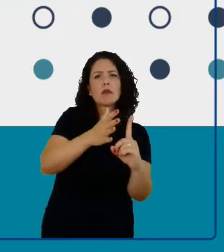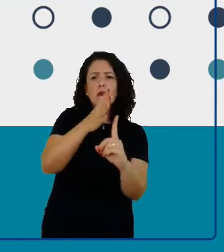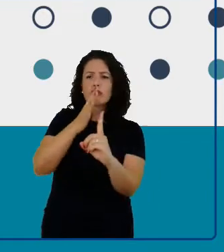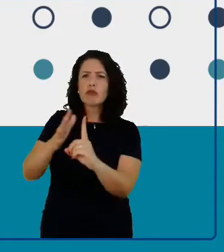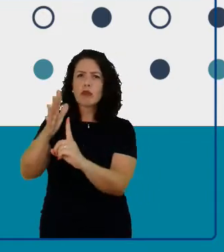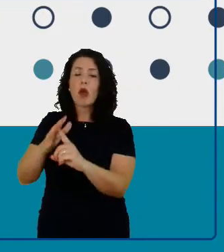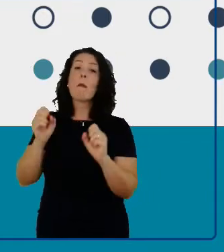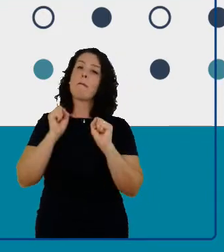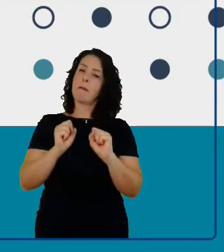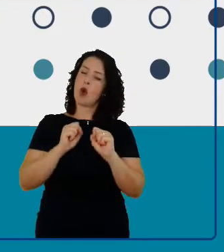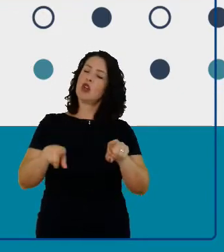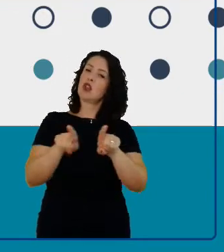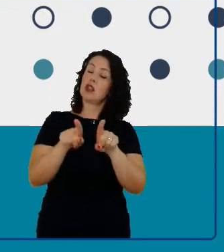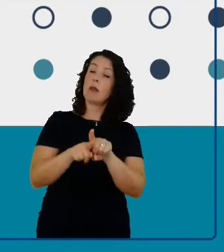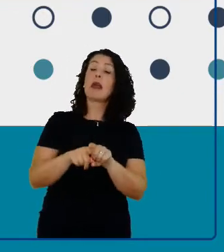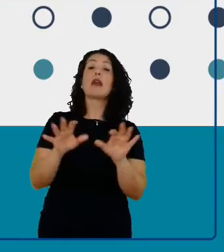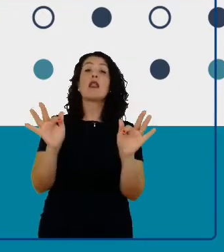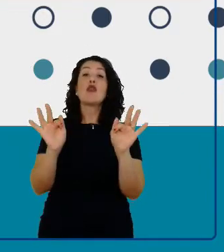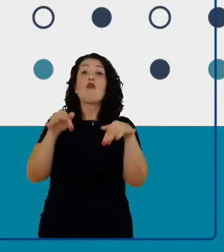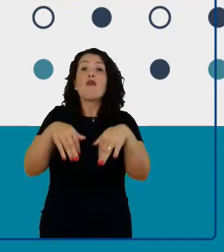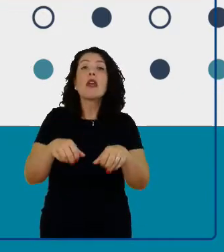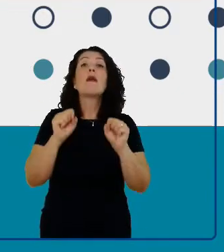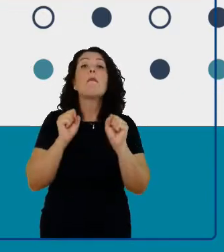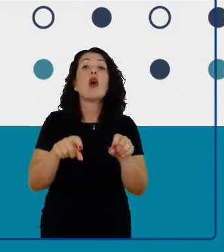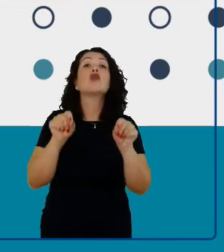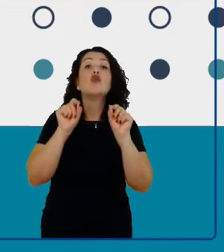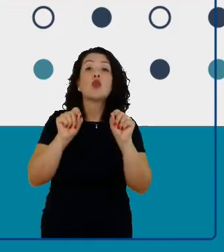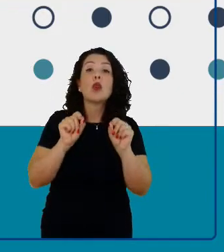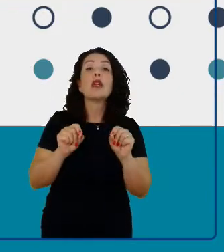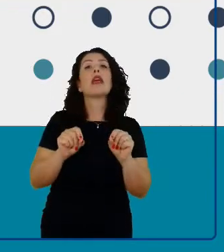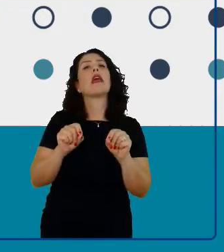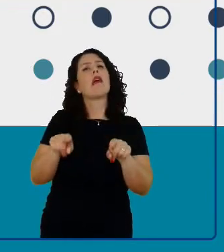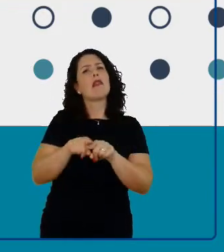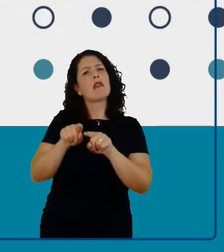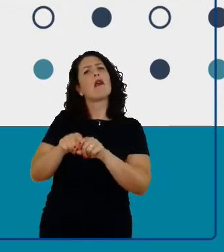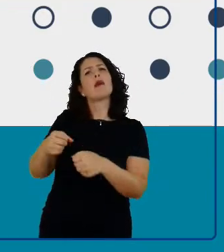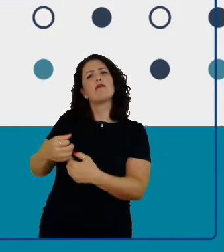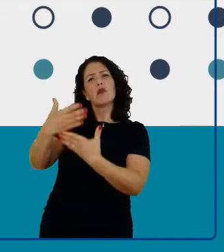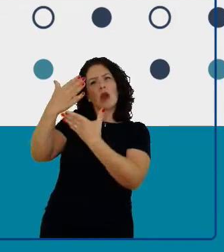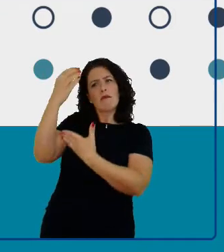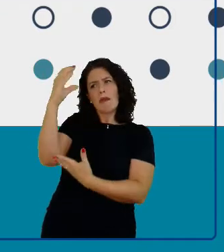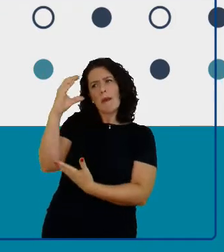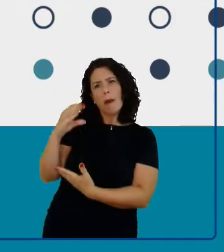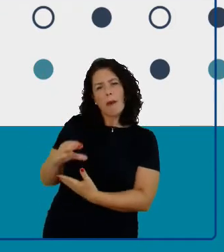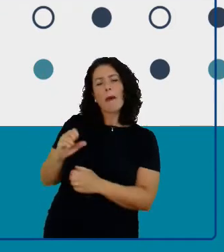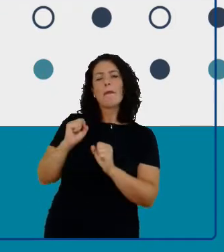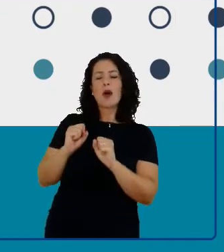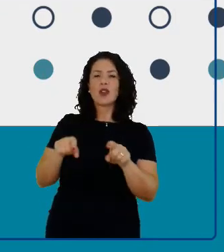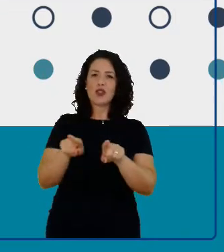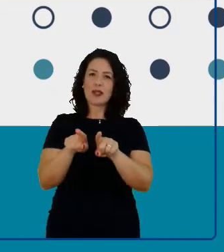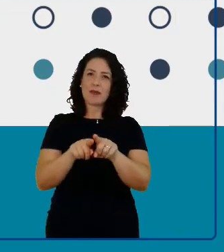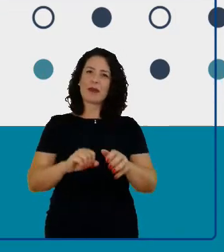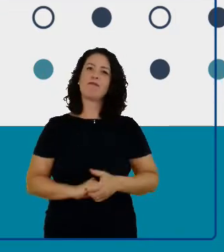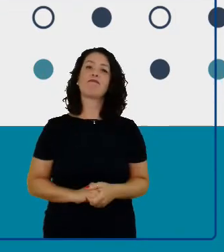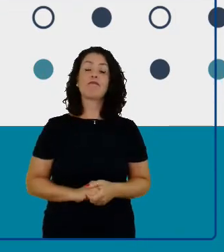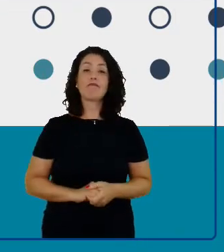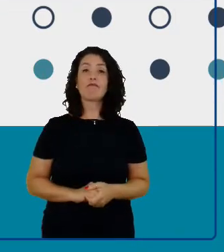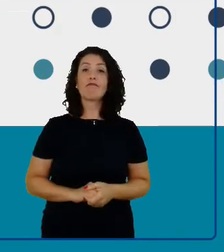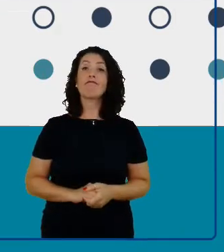ao final da fala vocês podem escrever no nosso local indicado no chat. Eu queria começar